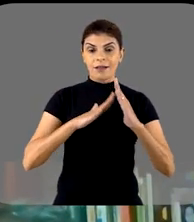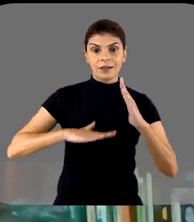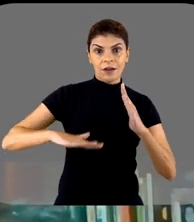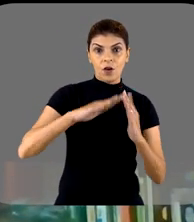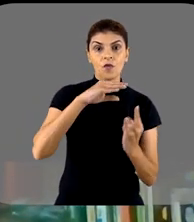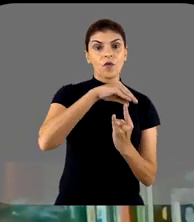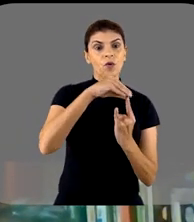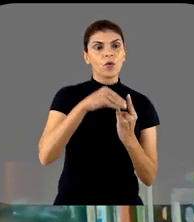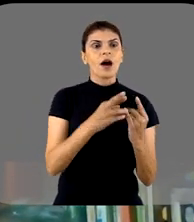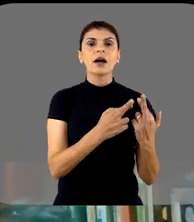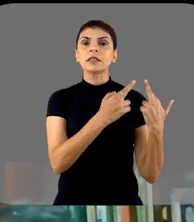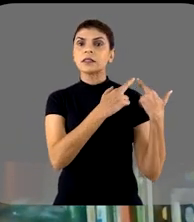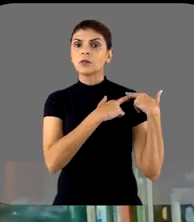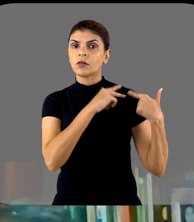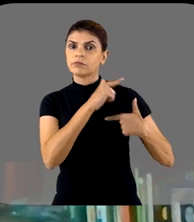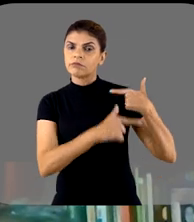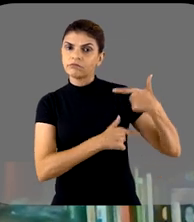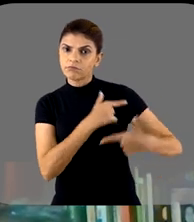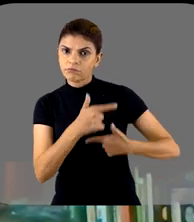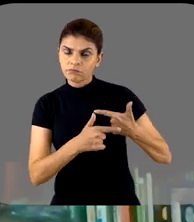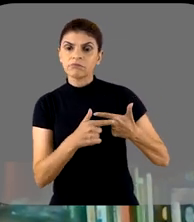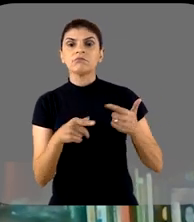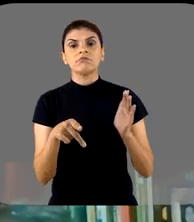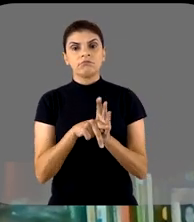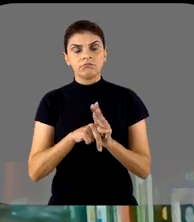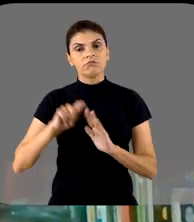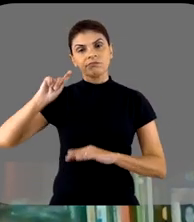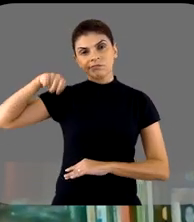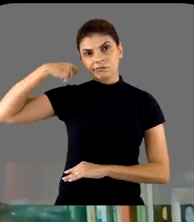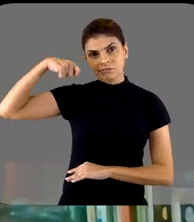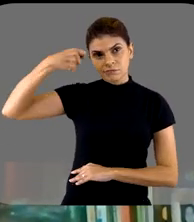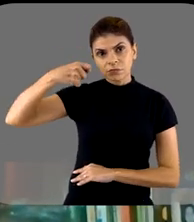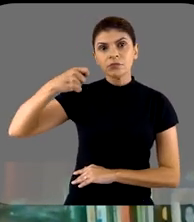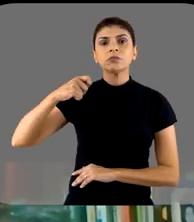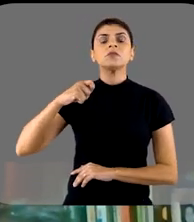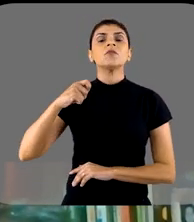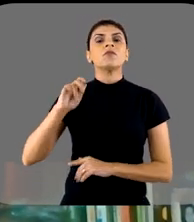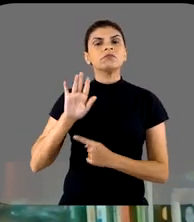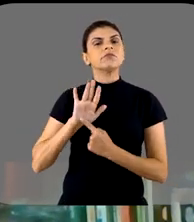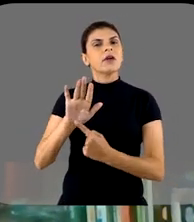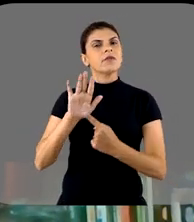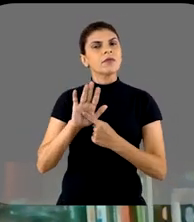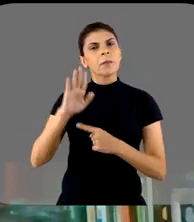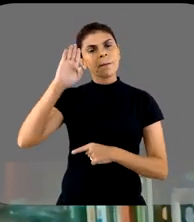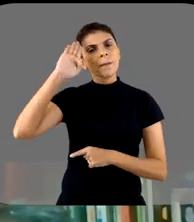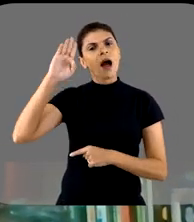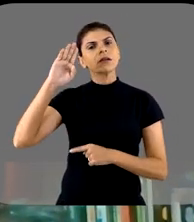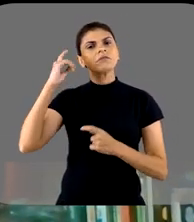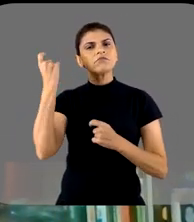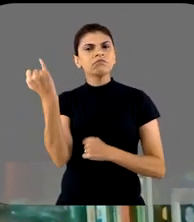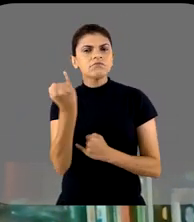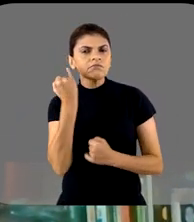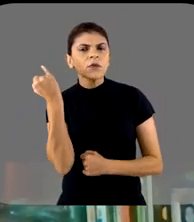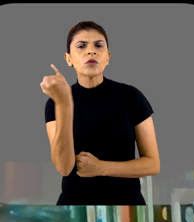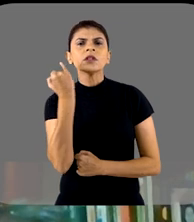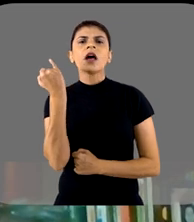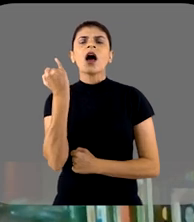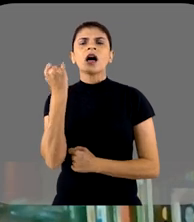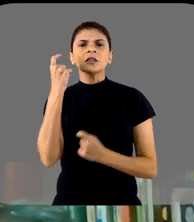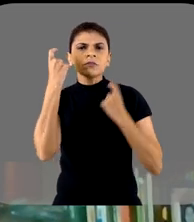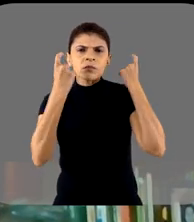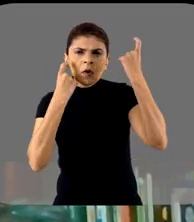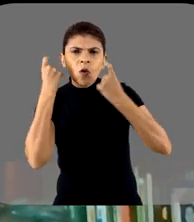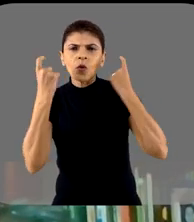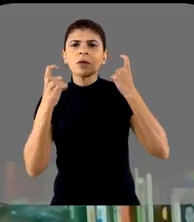de Oswaldo Cruz que foi responsável pela execução desse trabalho, onde o trabalho é mais voltado para discussões